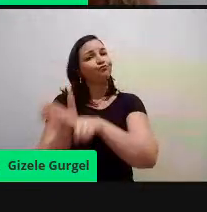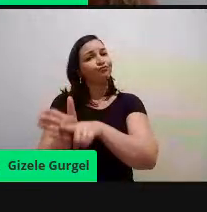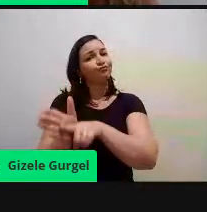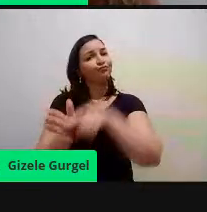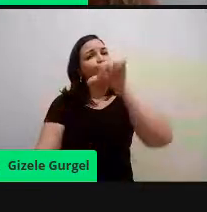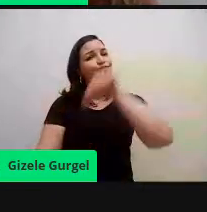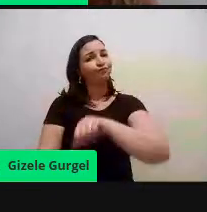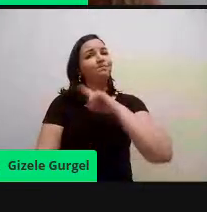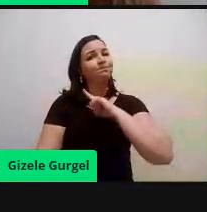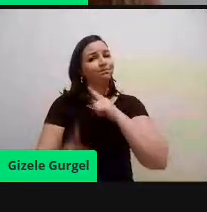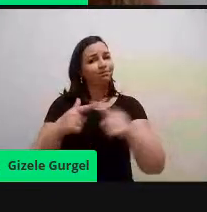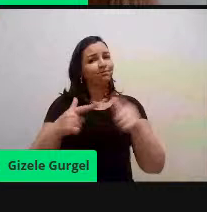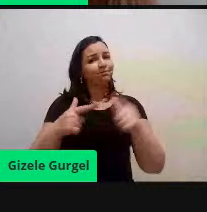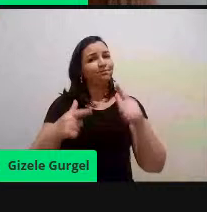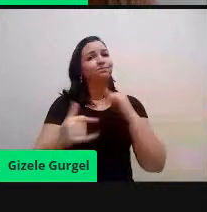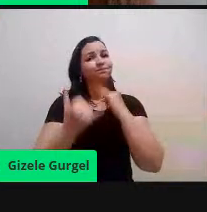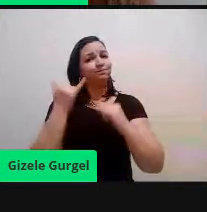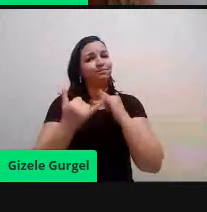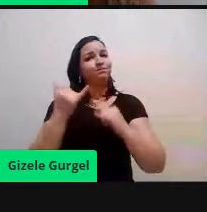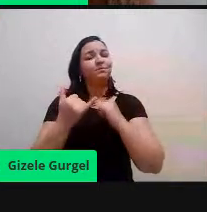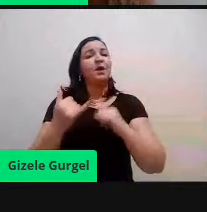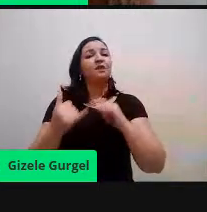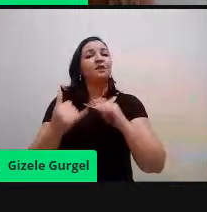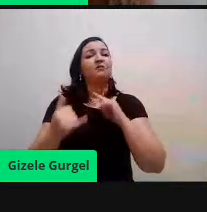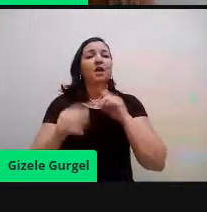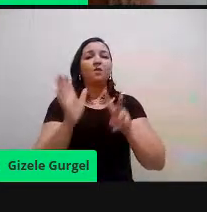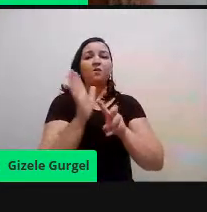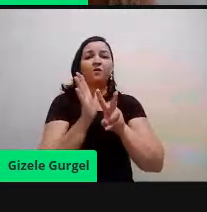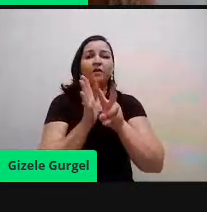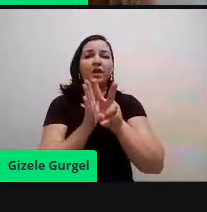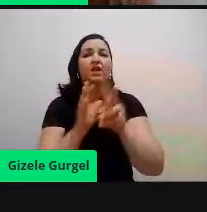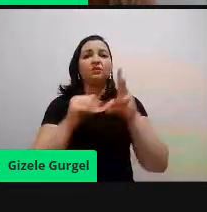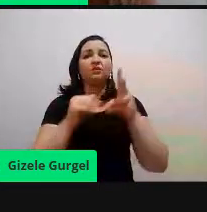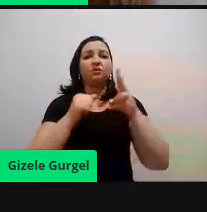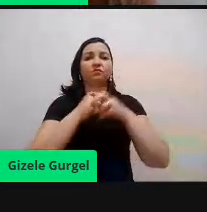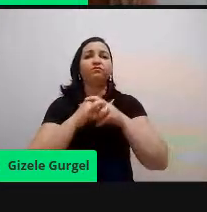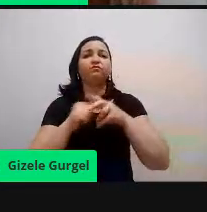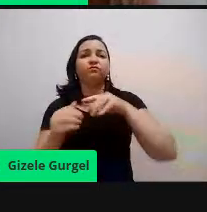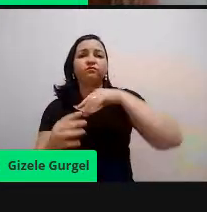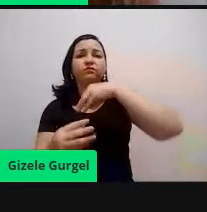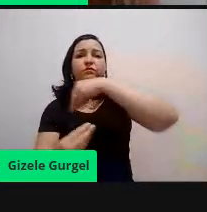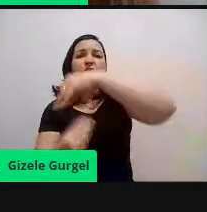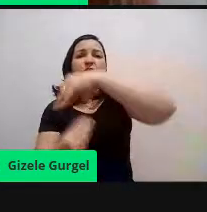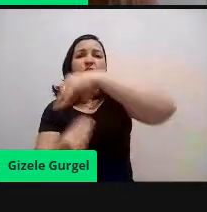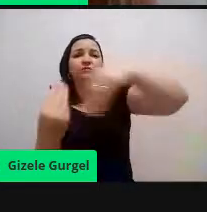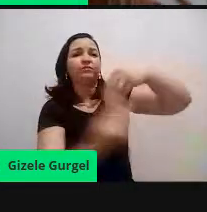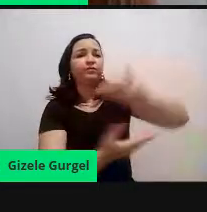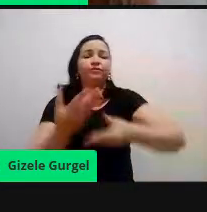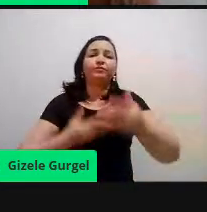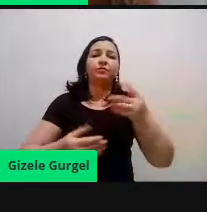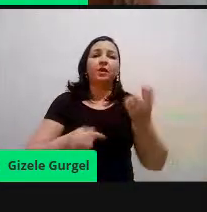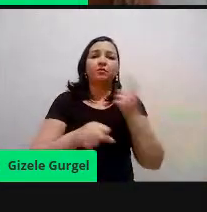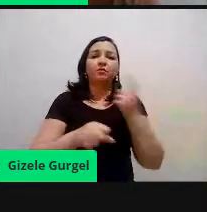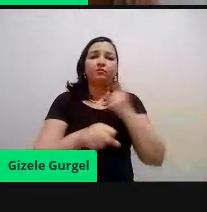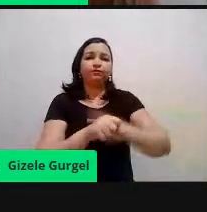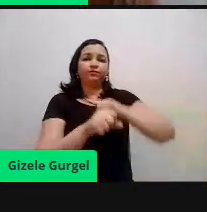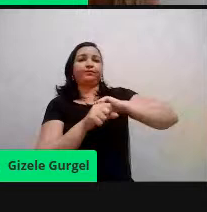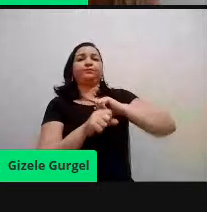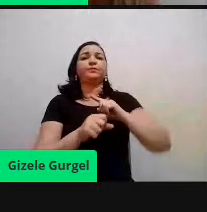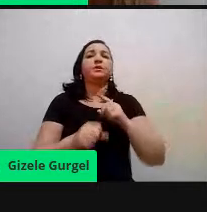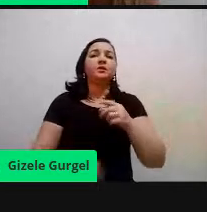a veiculação desse vírus e o risco, né, do contágio fez a gente,